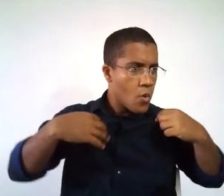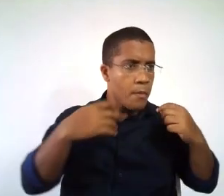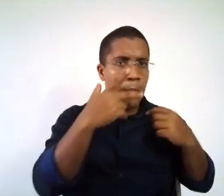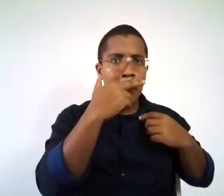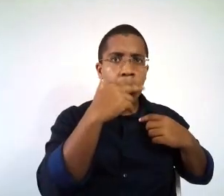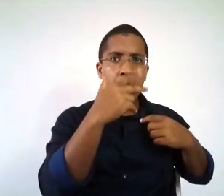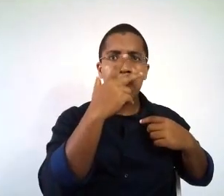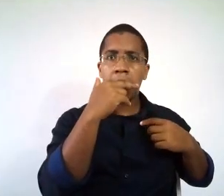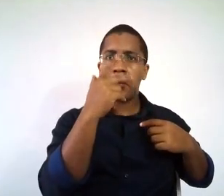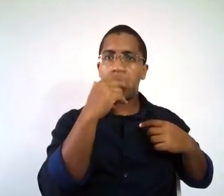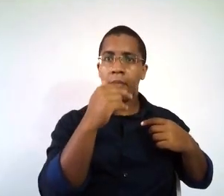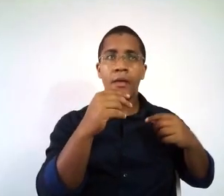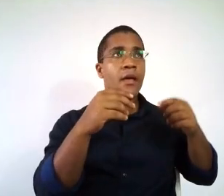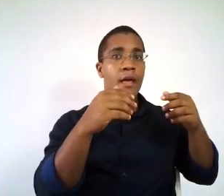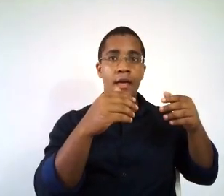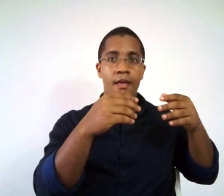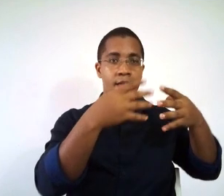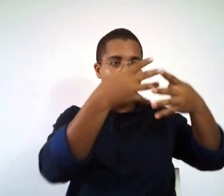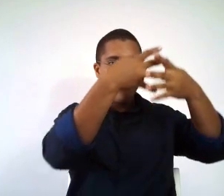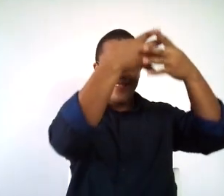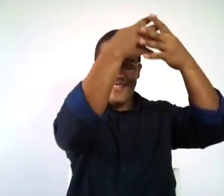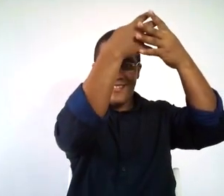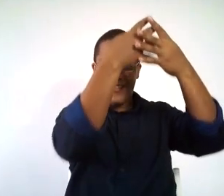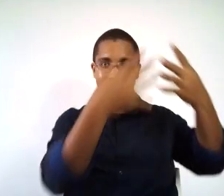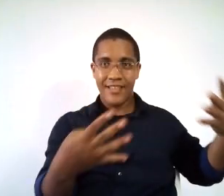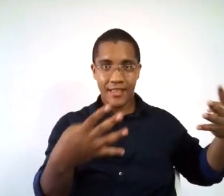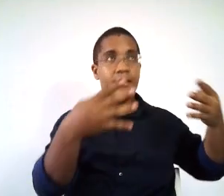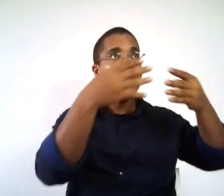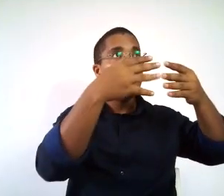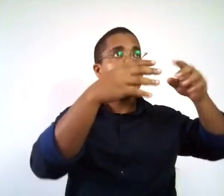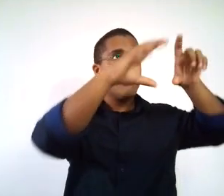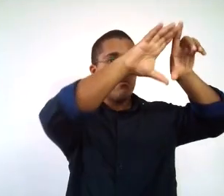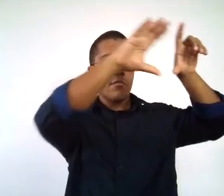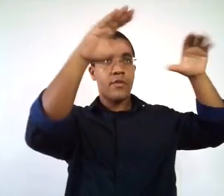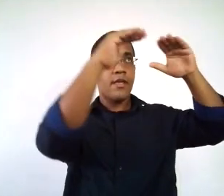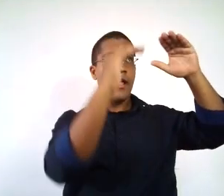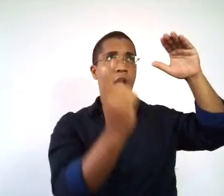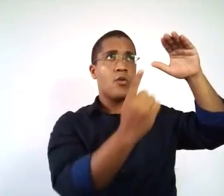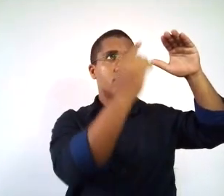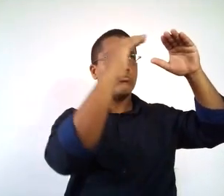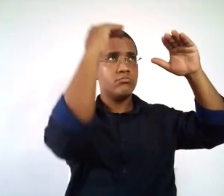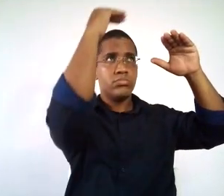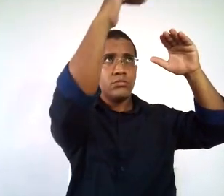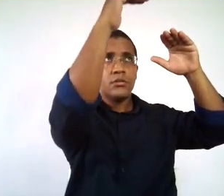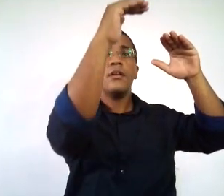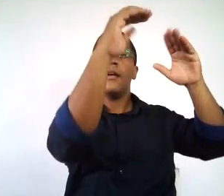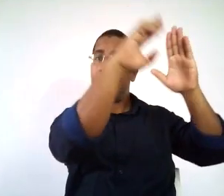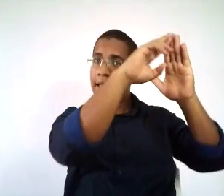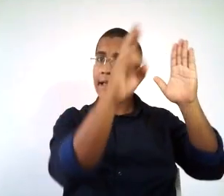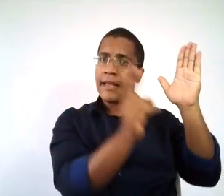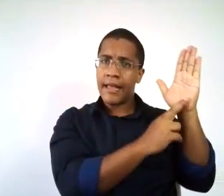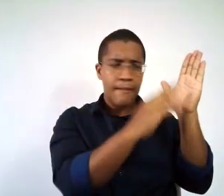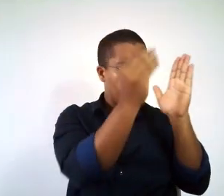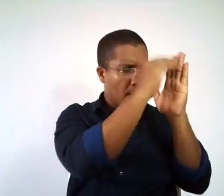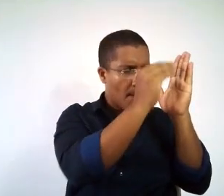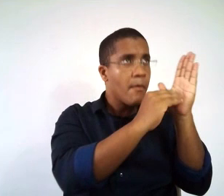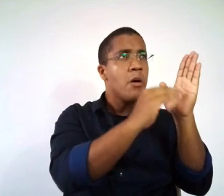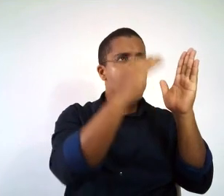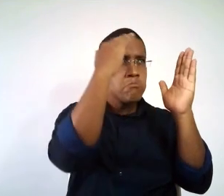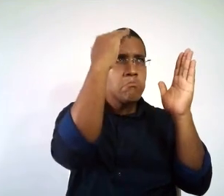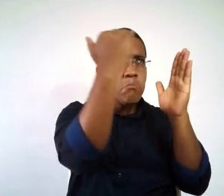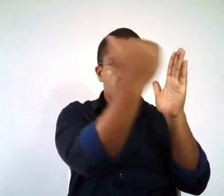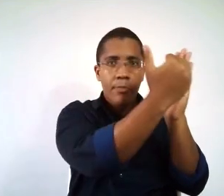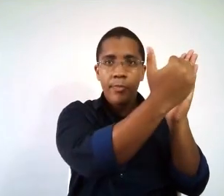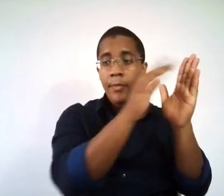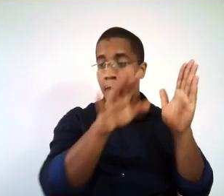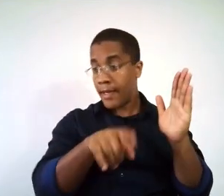é padrão das regras oficiais e universais. E do outro lado, eu já não tenho